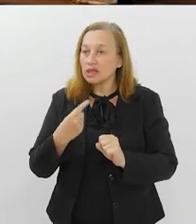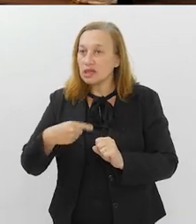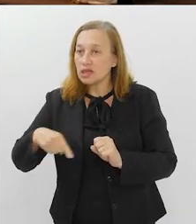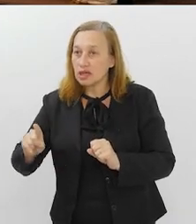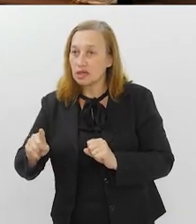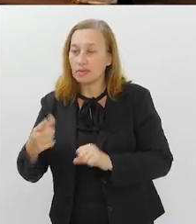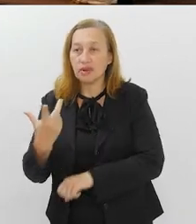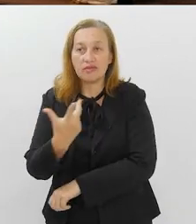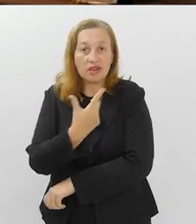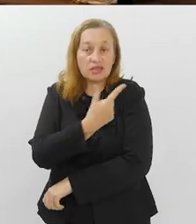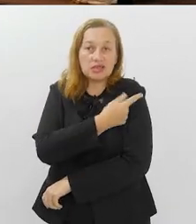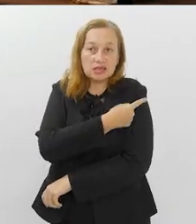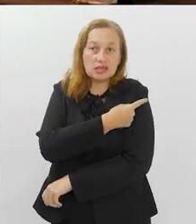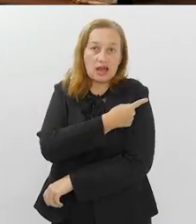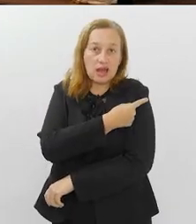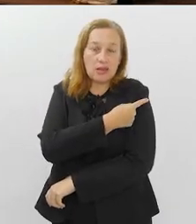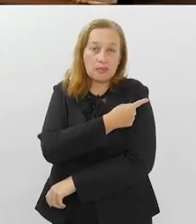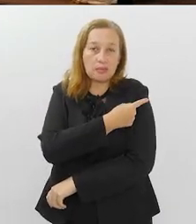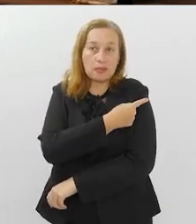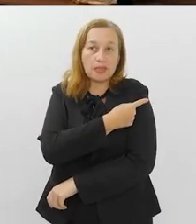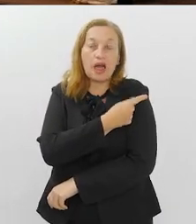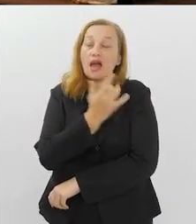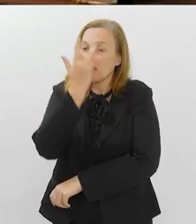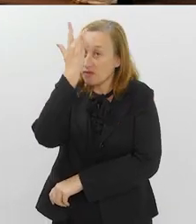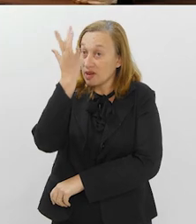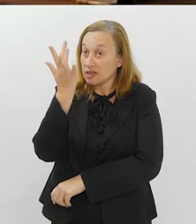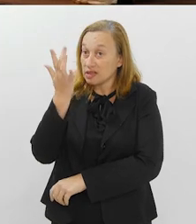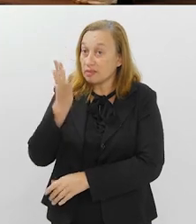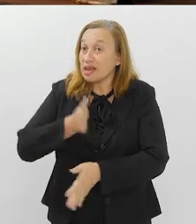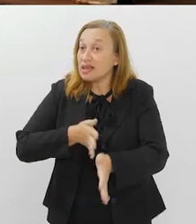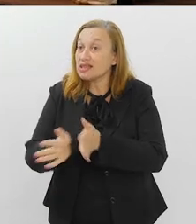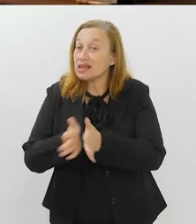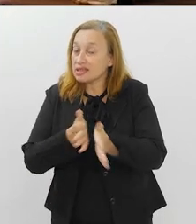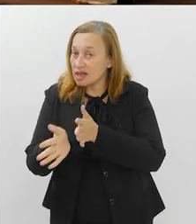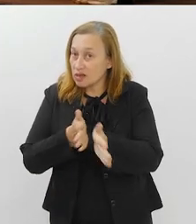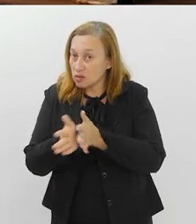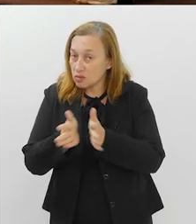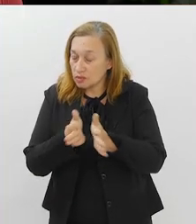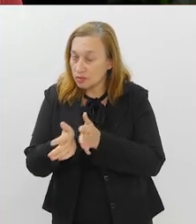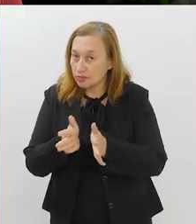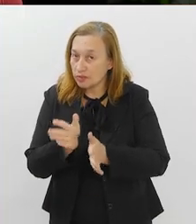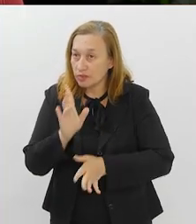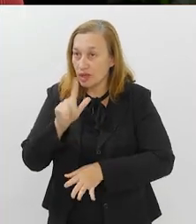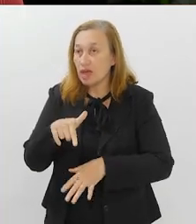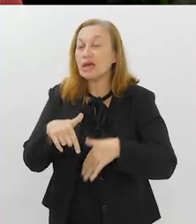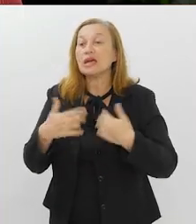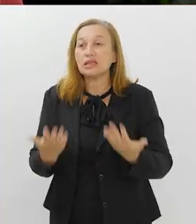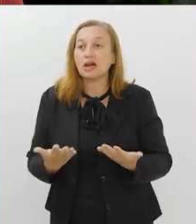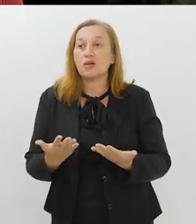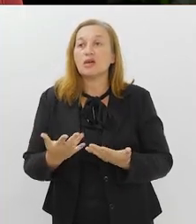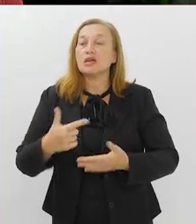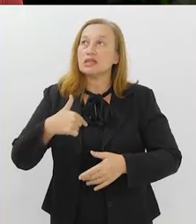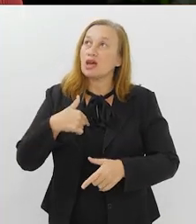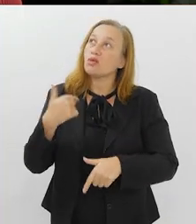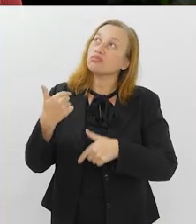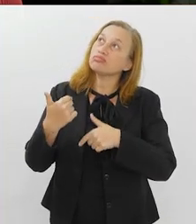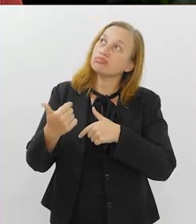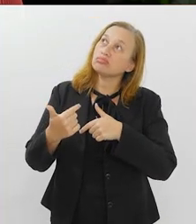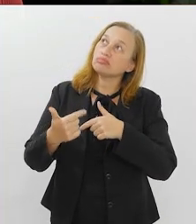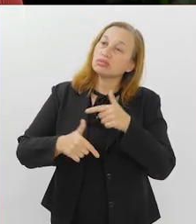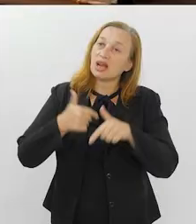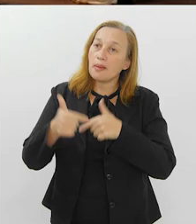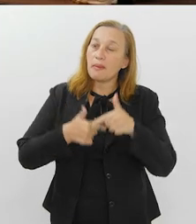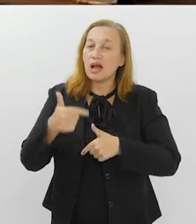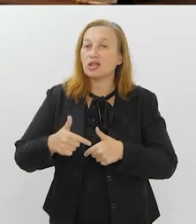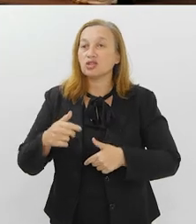de funcionários, para tentar facilitar esse acesso geográfico, né? Então, se eu trabalho de 8 a 5,